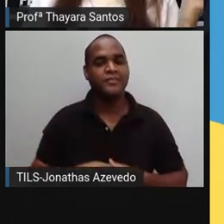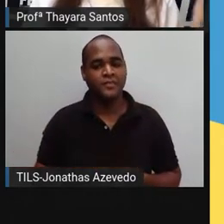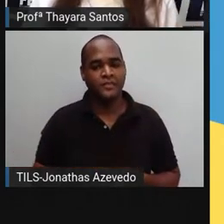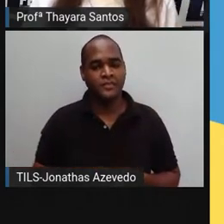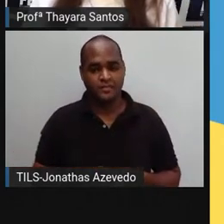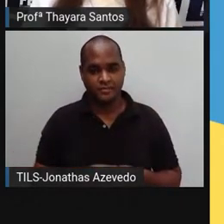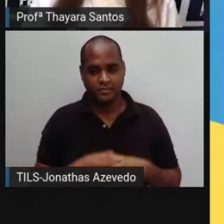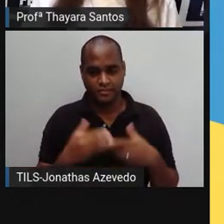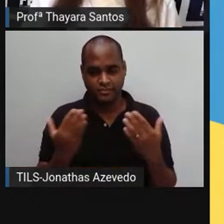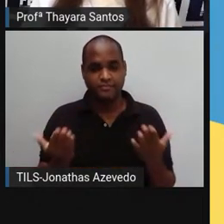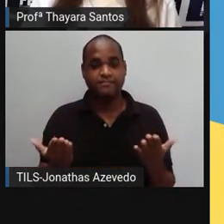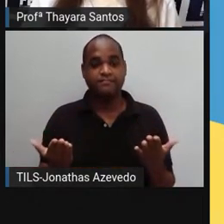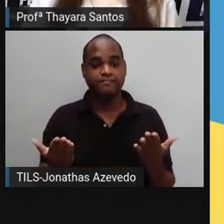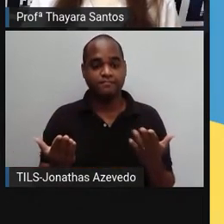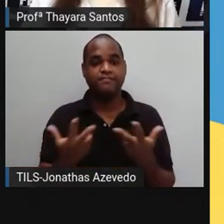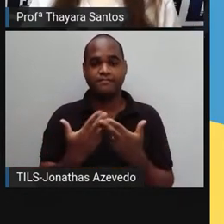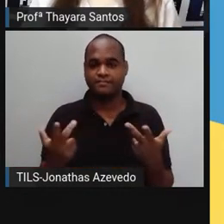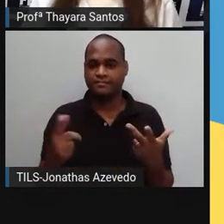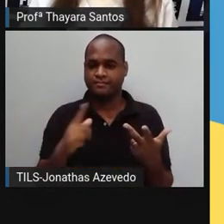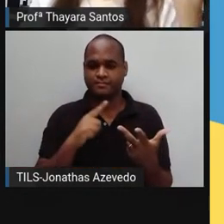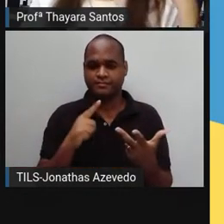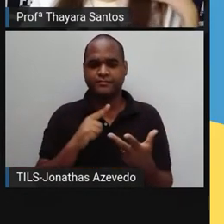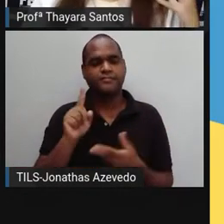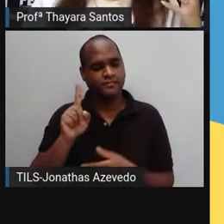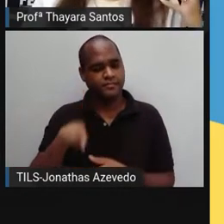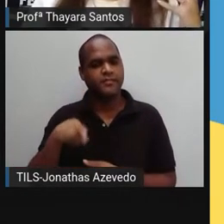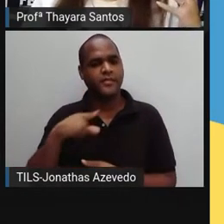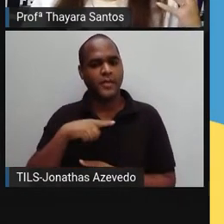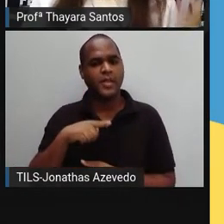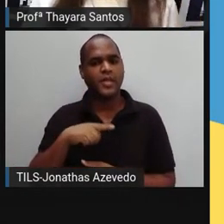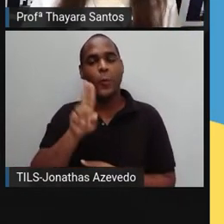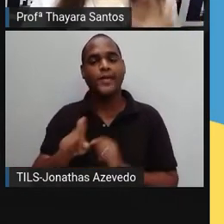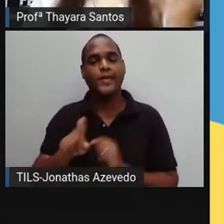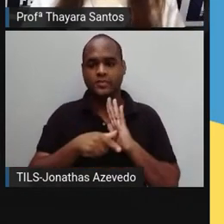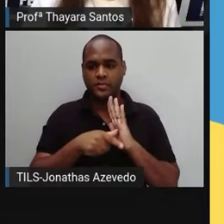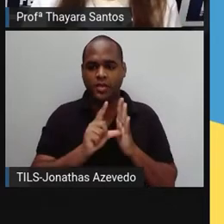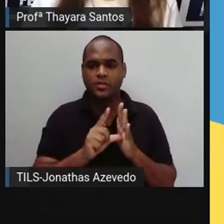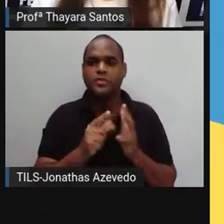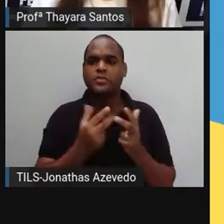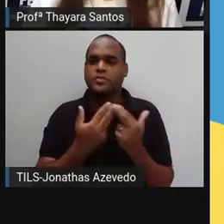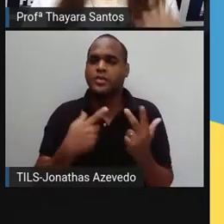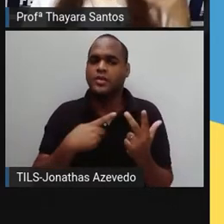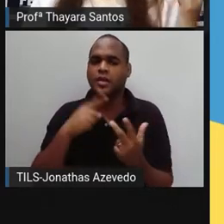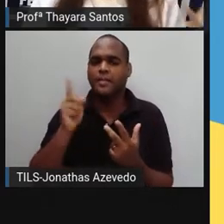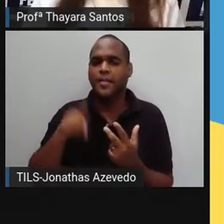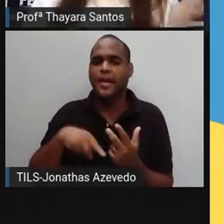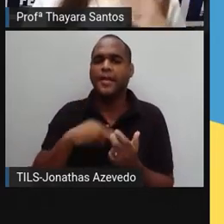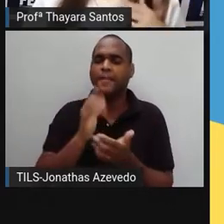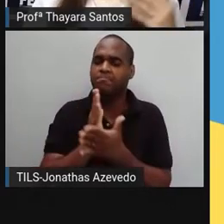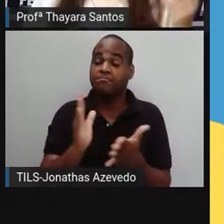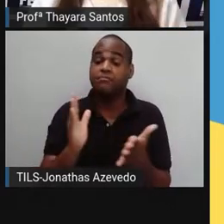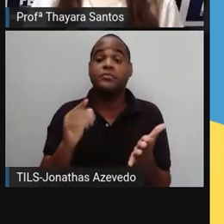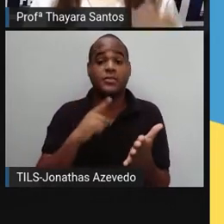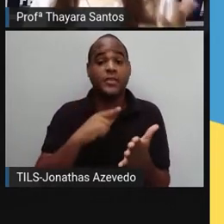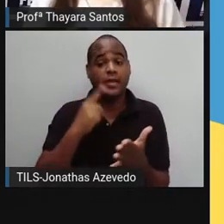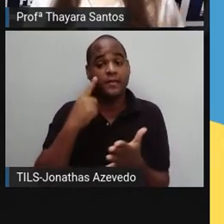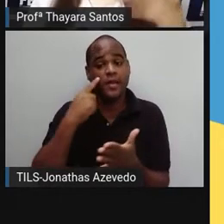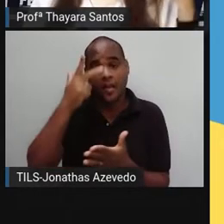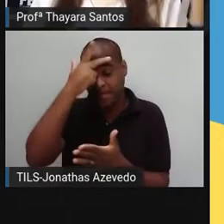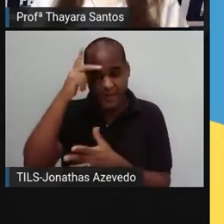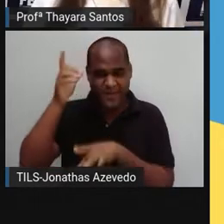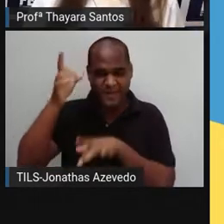Então, esses produtos que estão lá, eles foram úteis antes e acabaram indo para lá. Por quê? Porque as pessoas